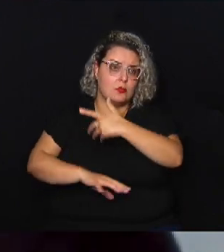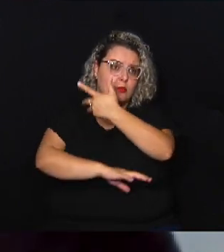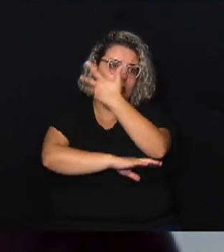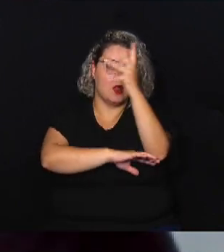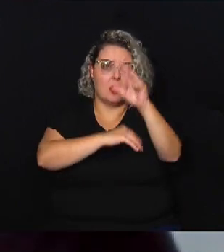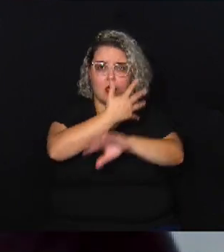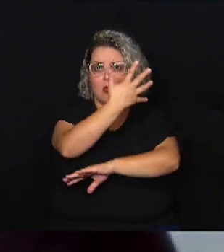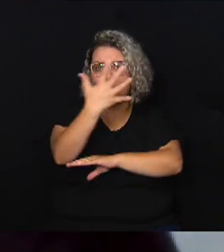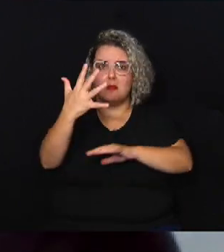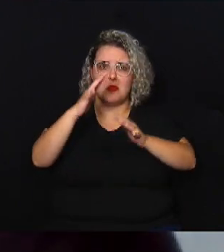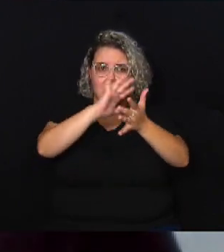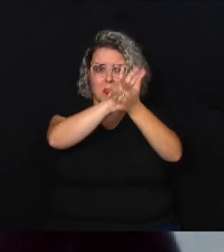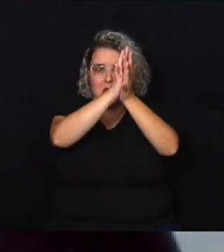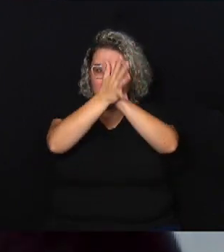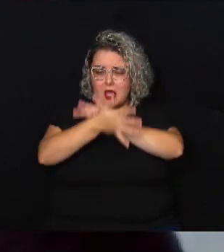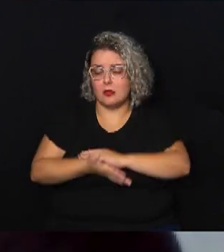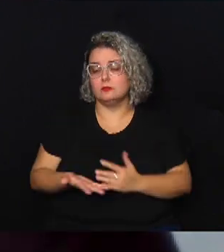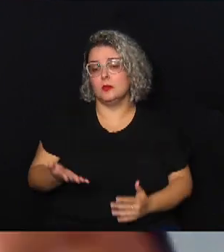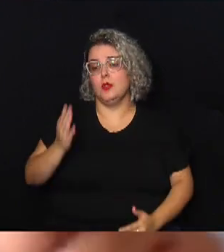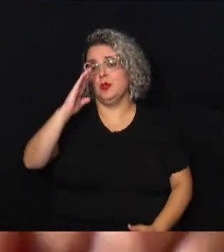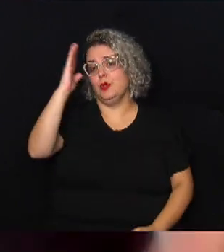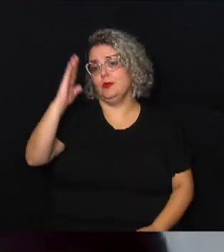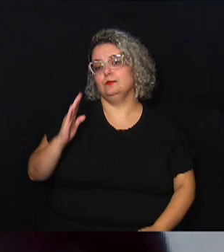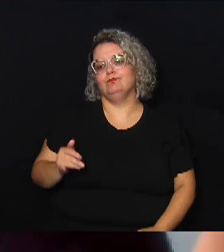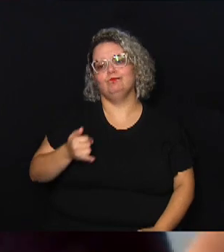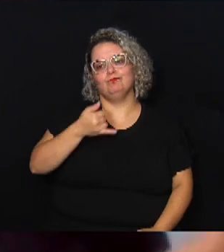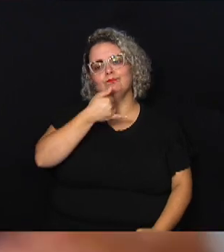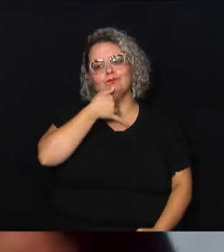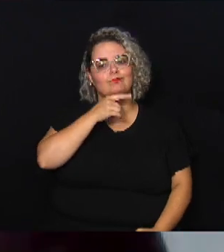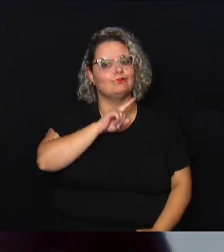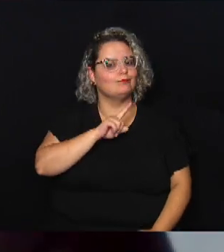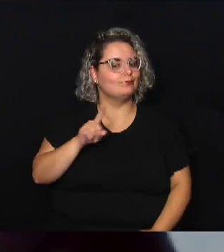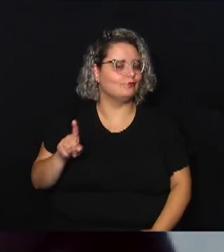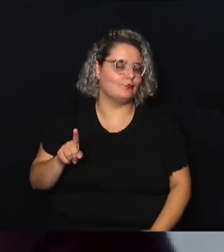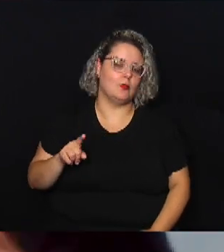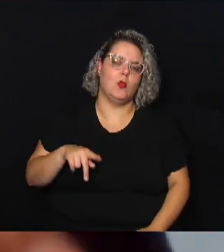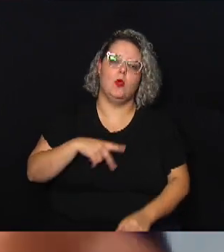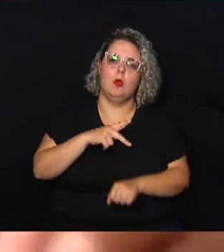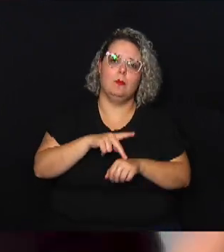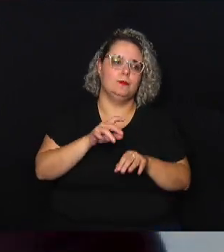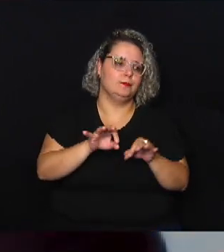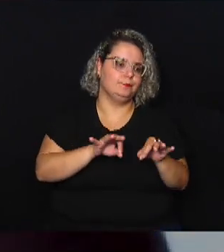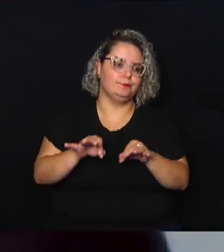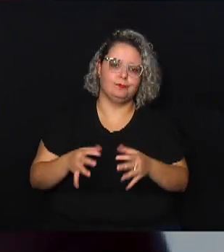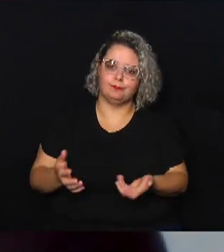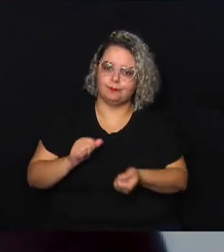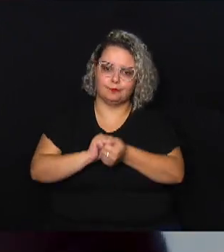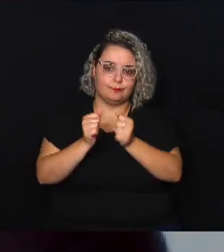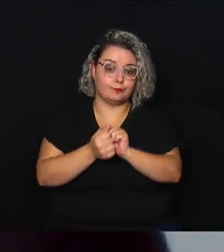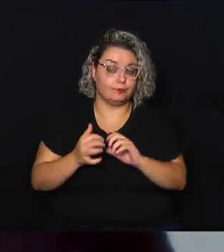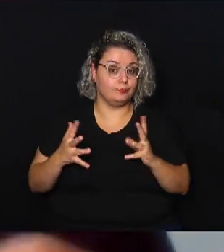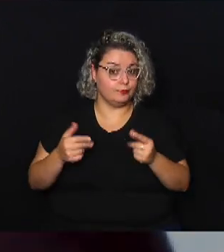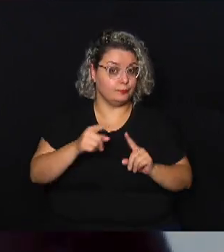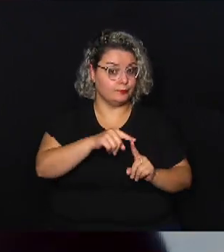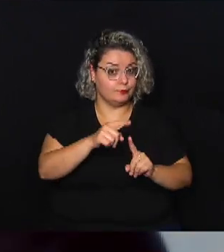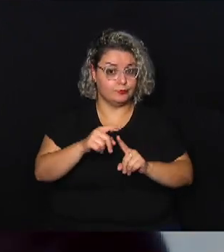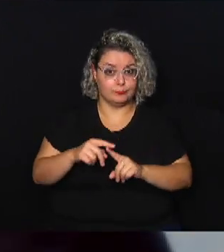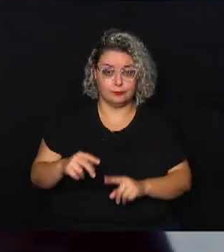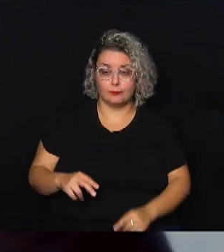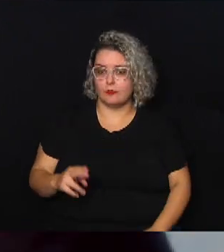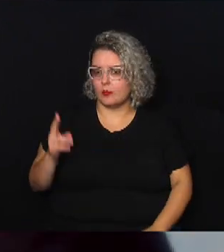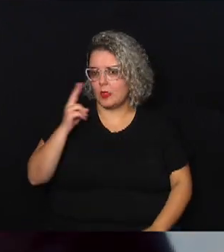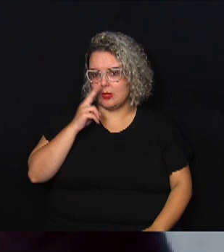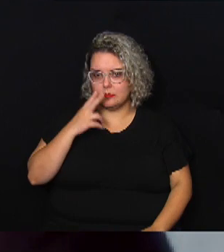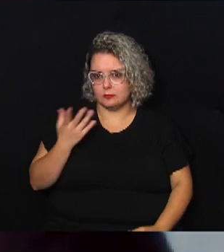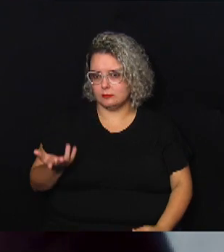infelizmente não é um país preparado adequadamente para todos os tipos de emergência quer seja